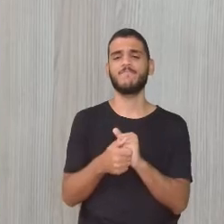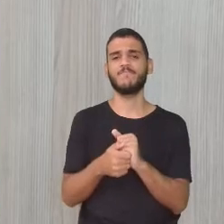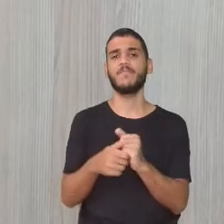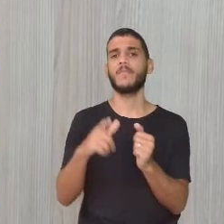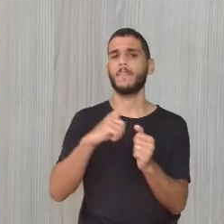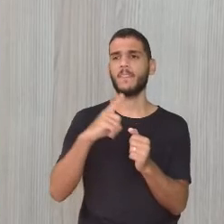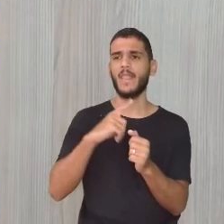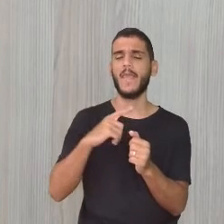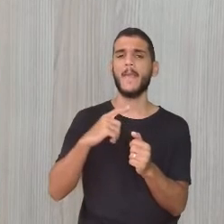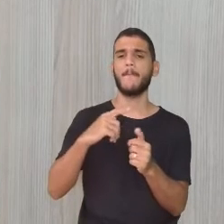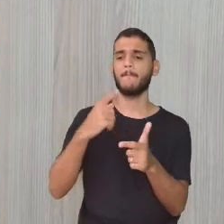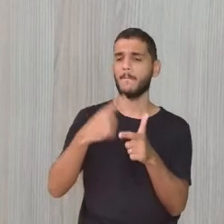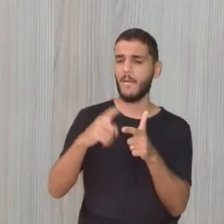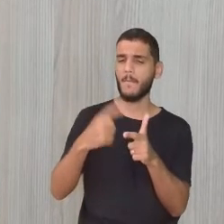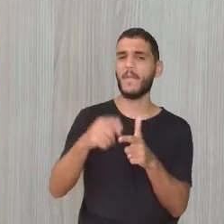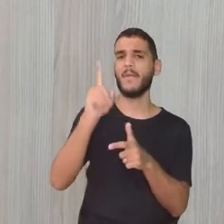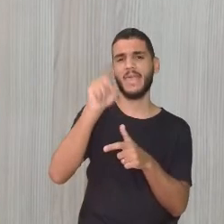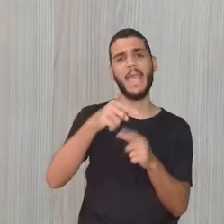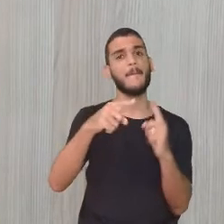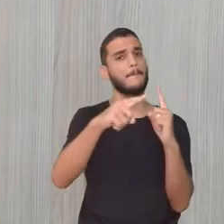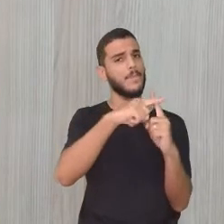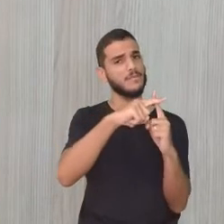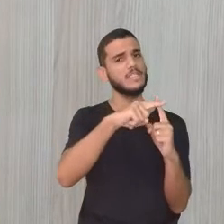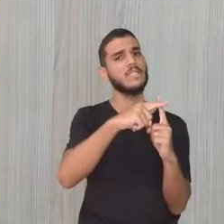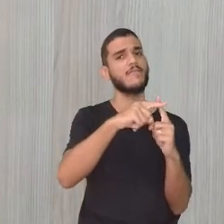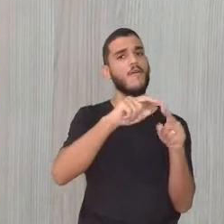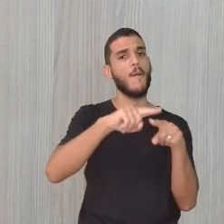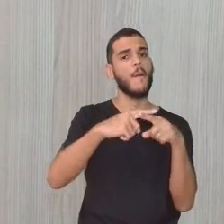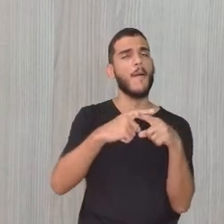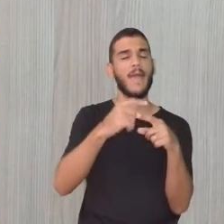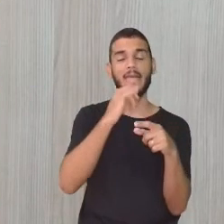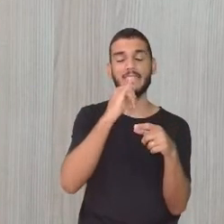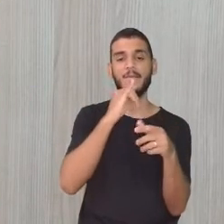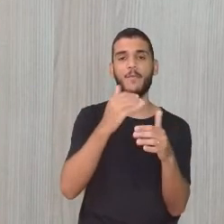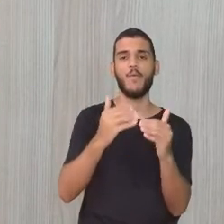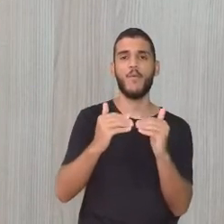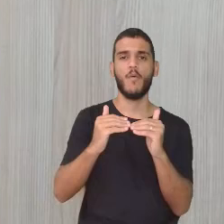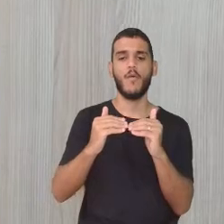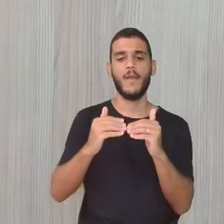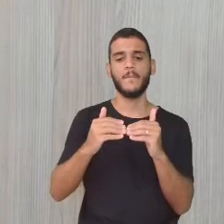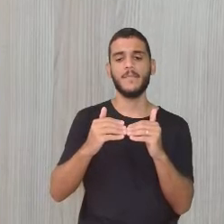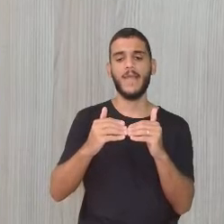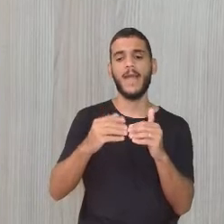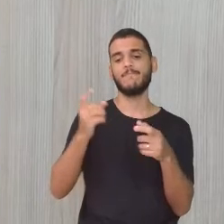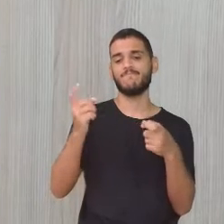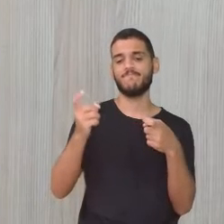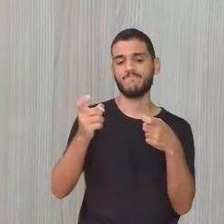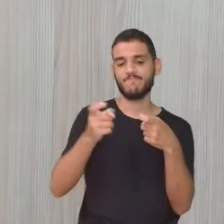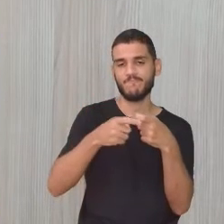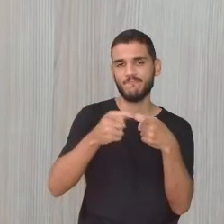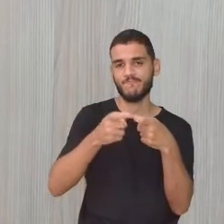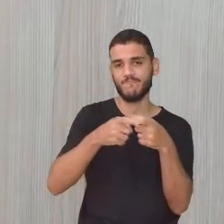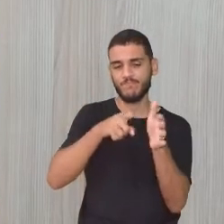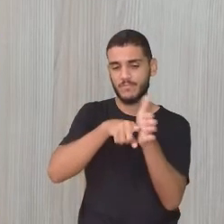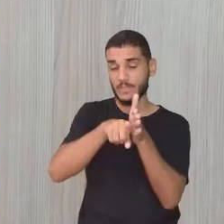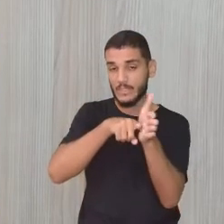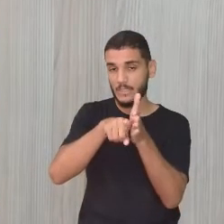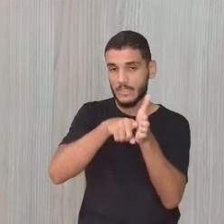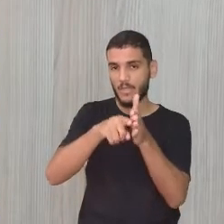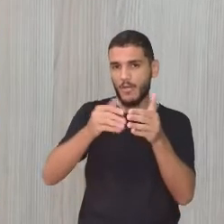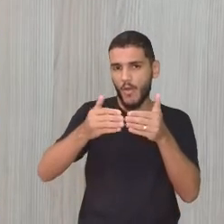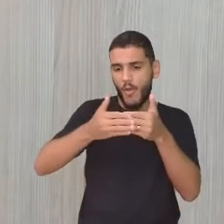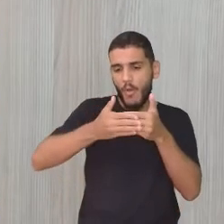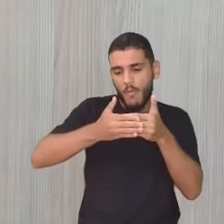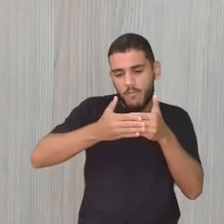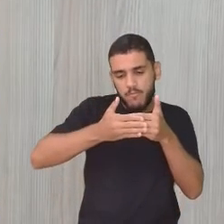positivas. Como a questão aí do avanço na medicina, por exemplo. De transporte. Porque imagina,